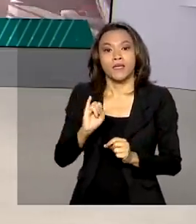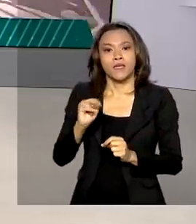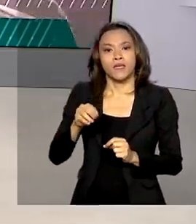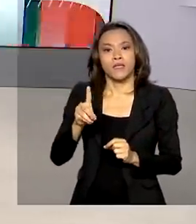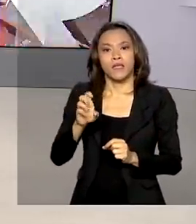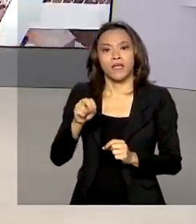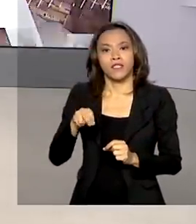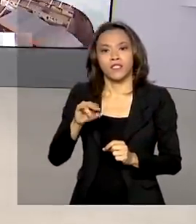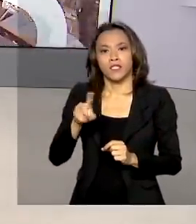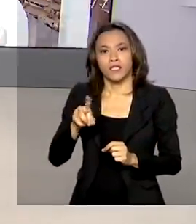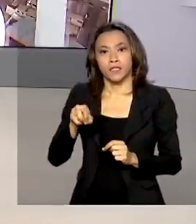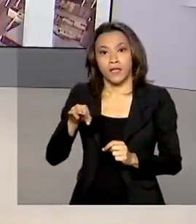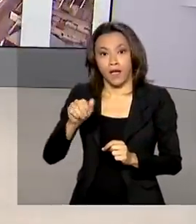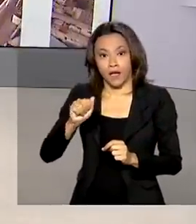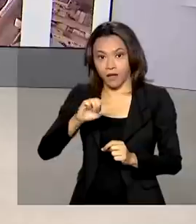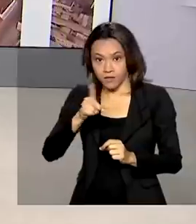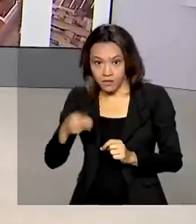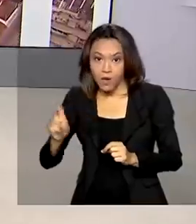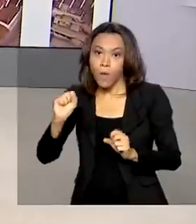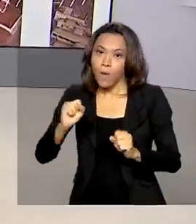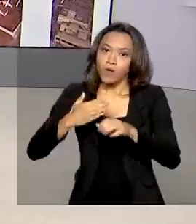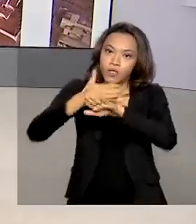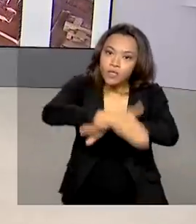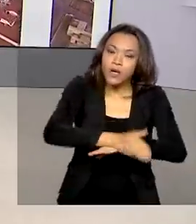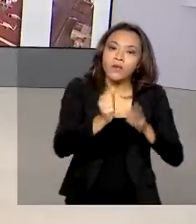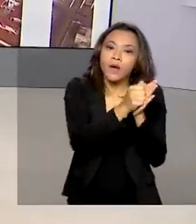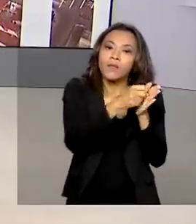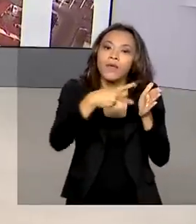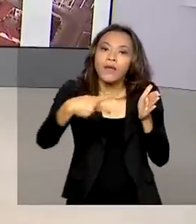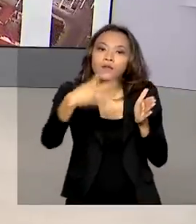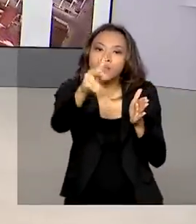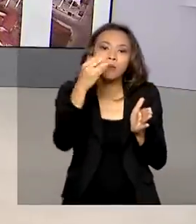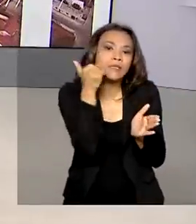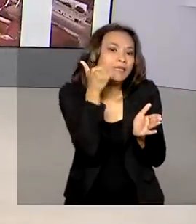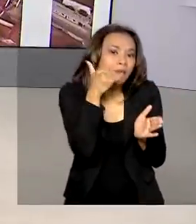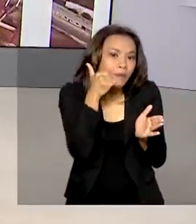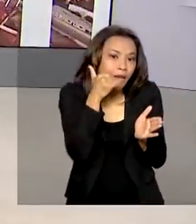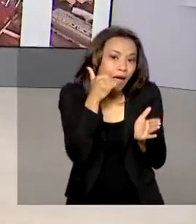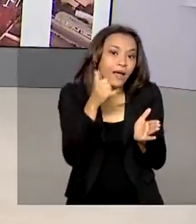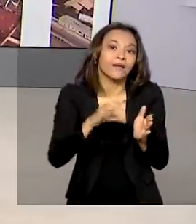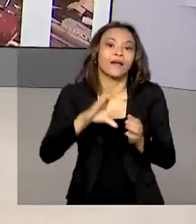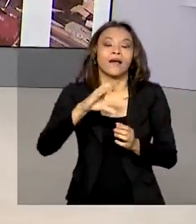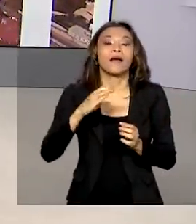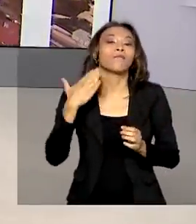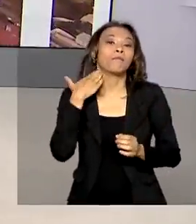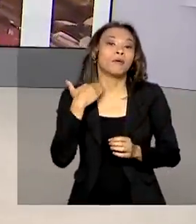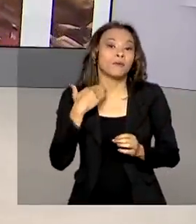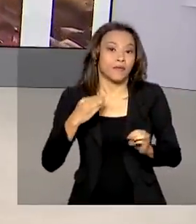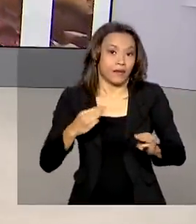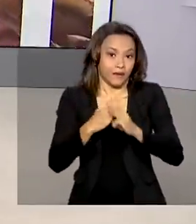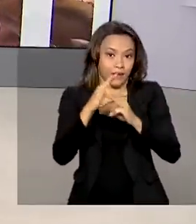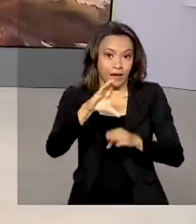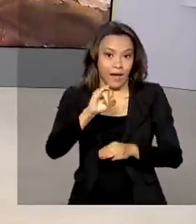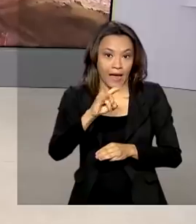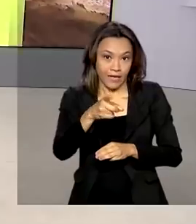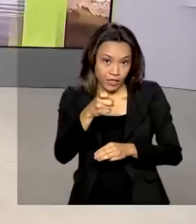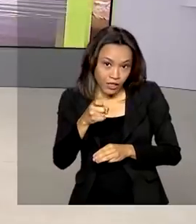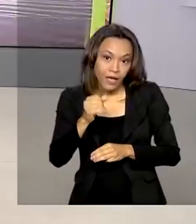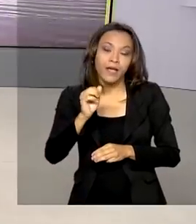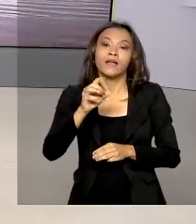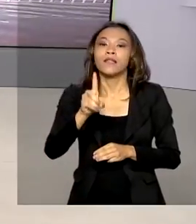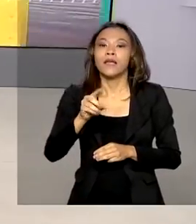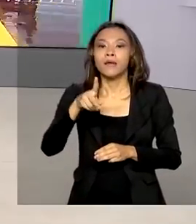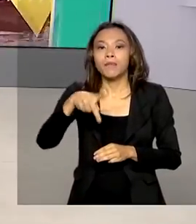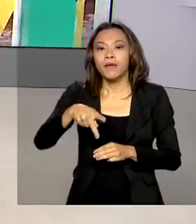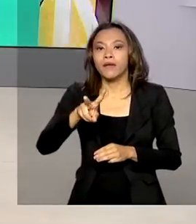baixar o app, basta digitar na loja de aplicativos do seu celular Caixa DPVAT. Após fazer isso, o usuário deve se